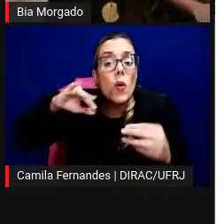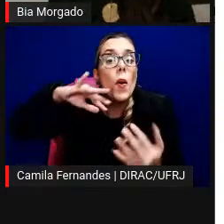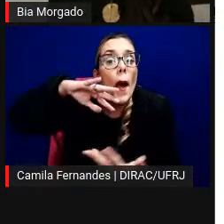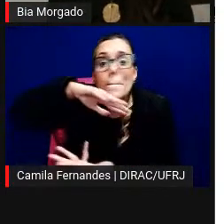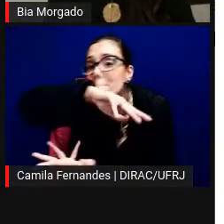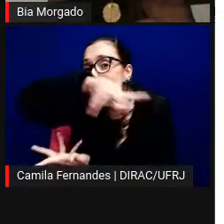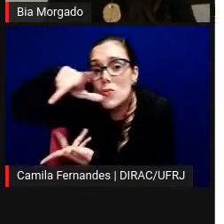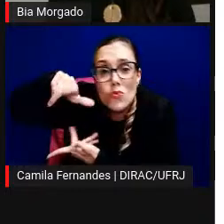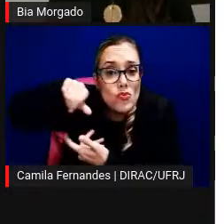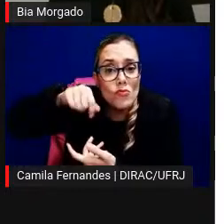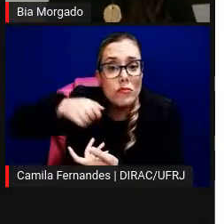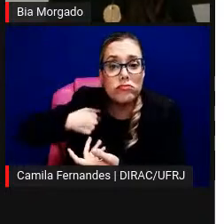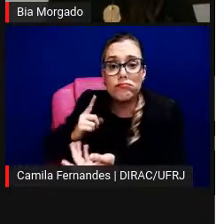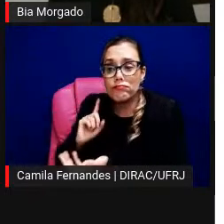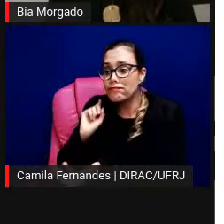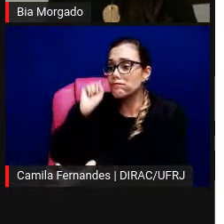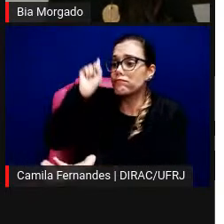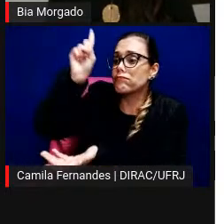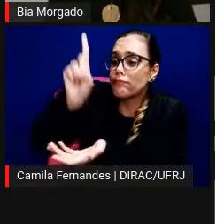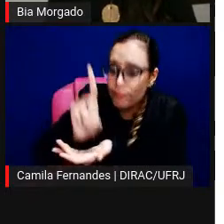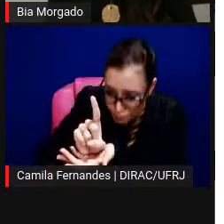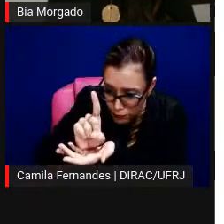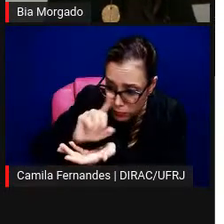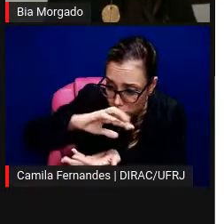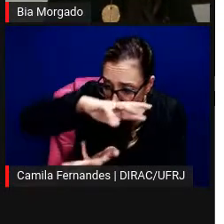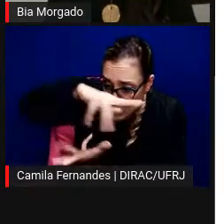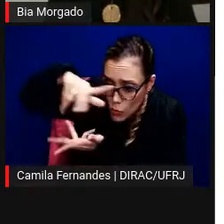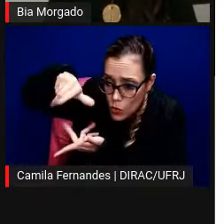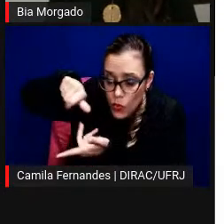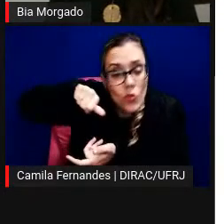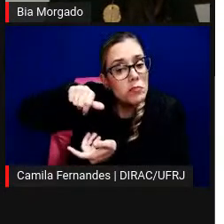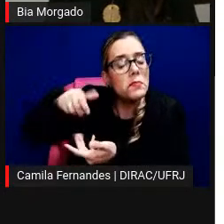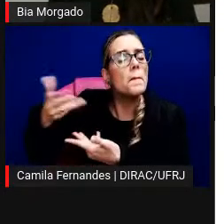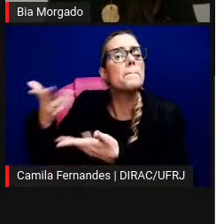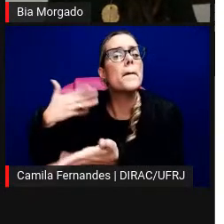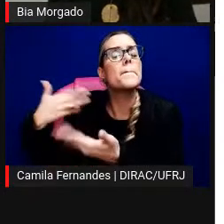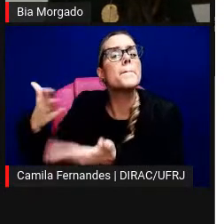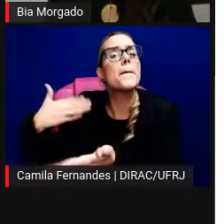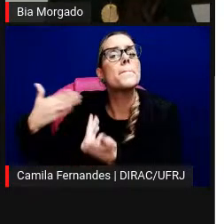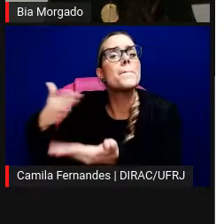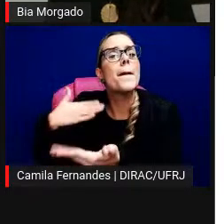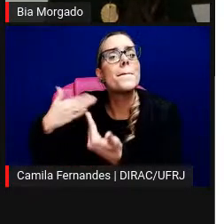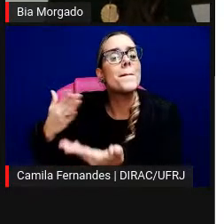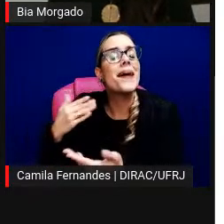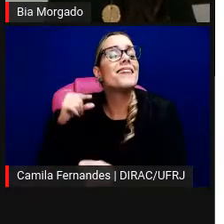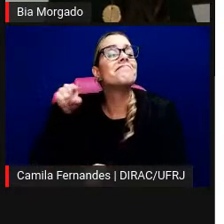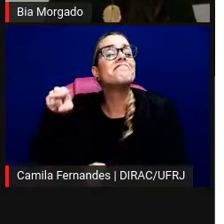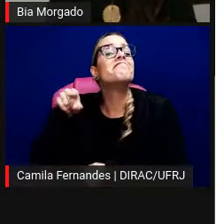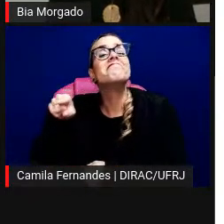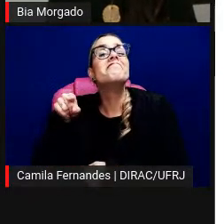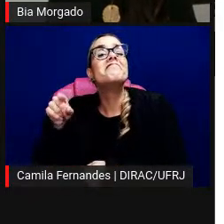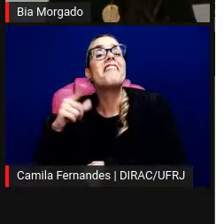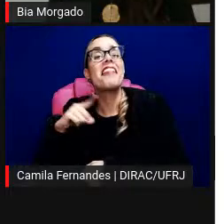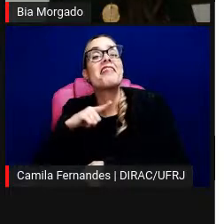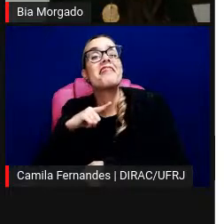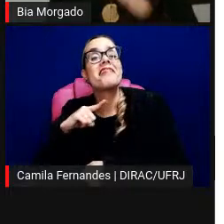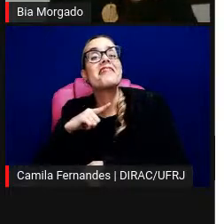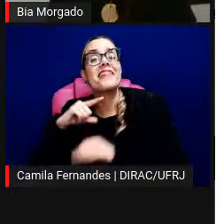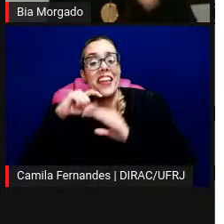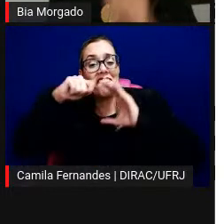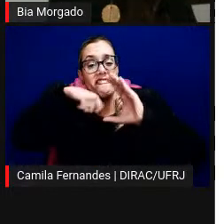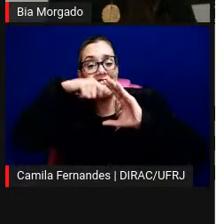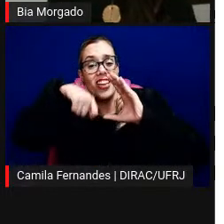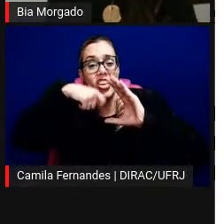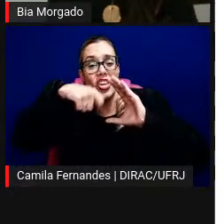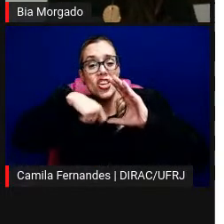ele foi para lá para interagir com as pessoas que estavam ali do lado de fora, era numa abertura, numa vernissagem e ele fez um vídeo que vocês podem ver depois,